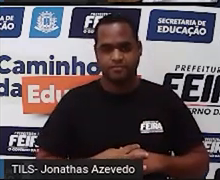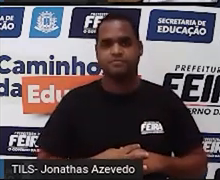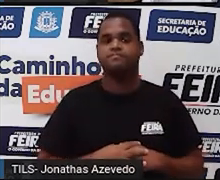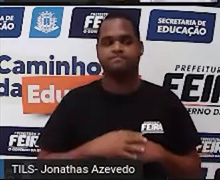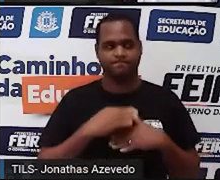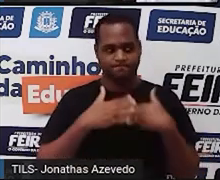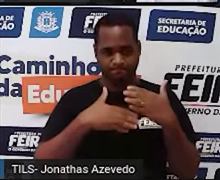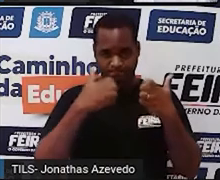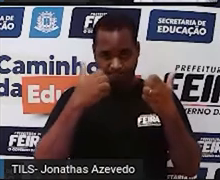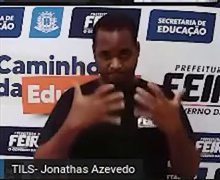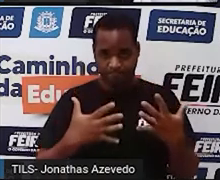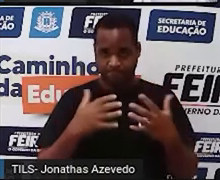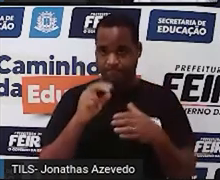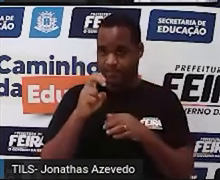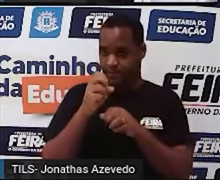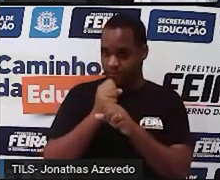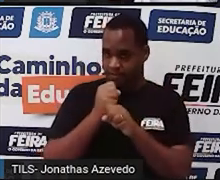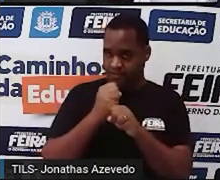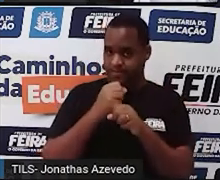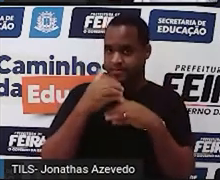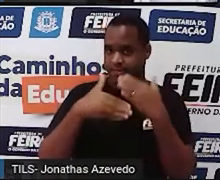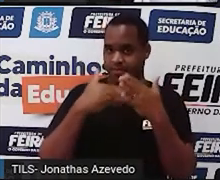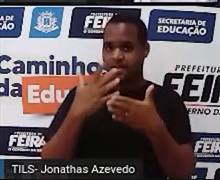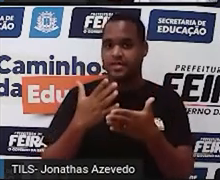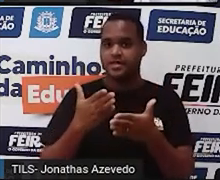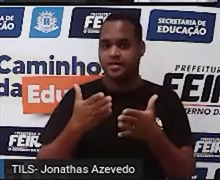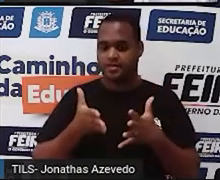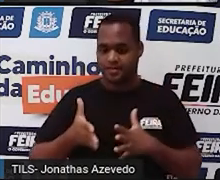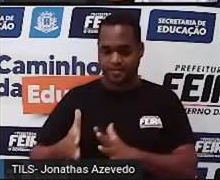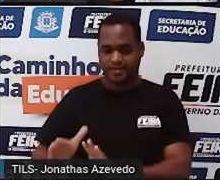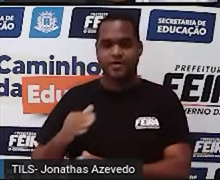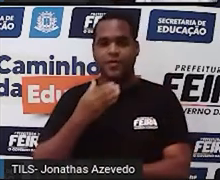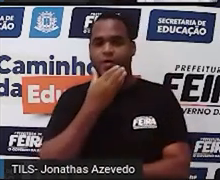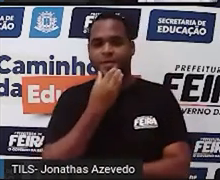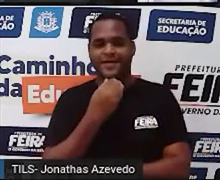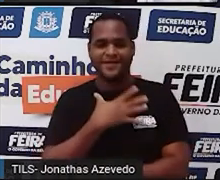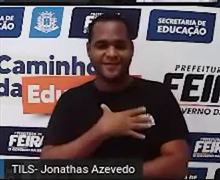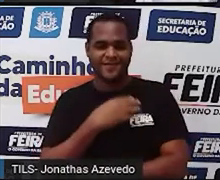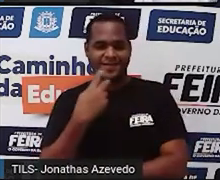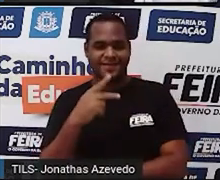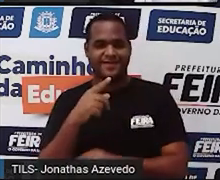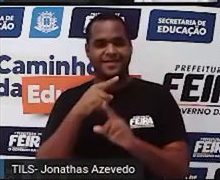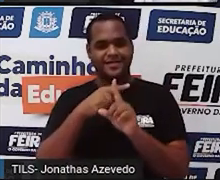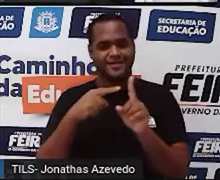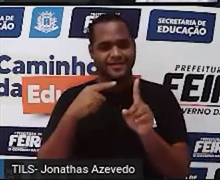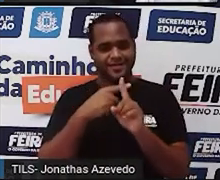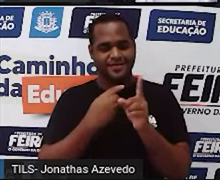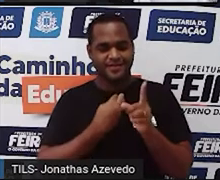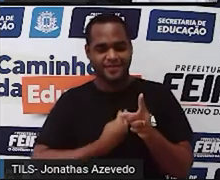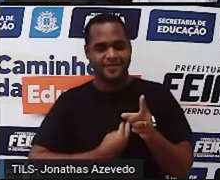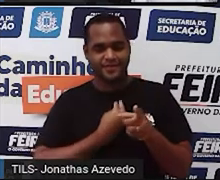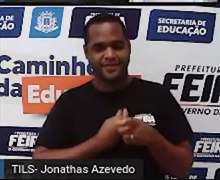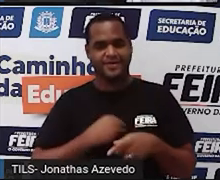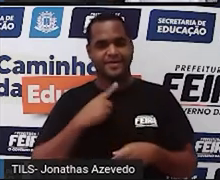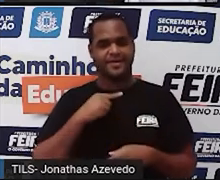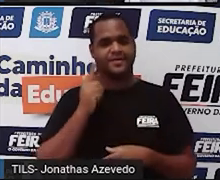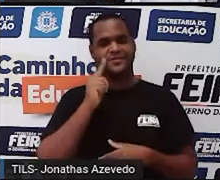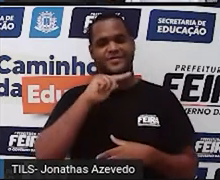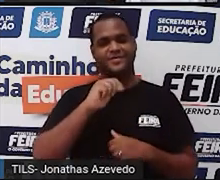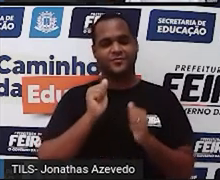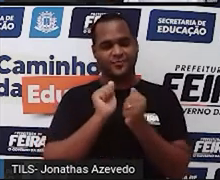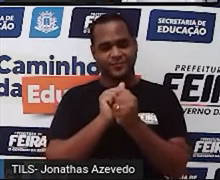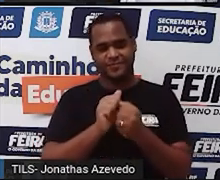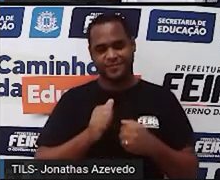Seguindo, cinco anos após nasceu seu filho com quem conviveu metade de sua